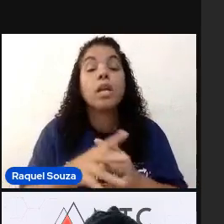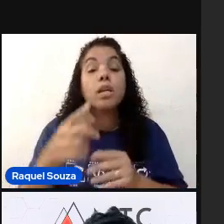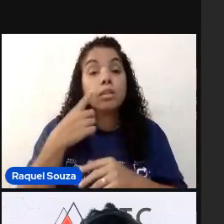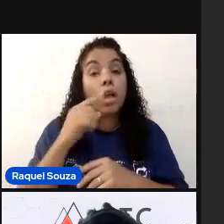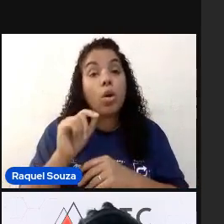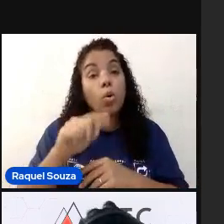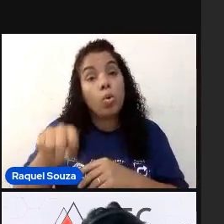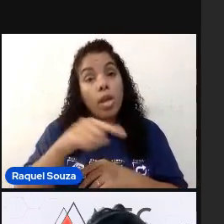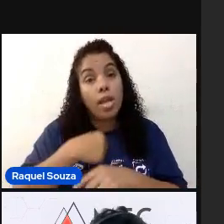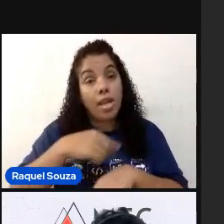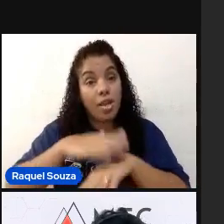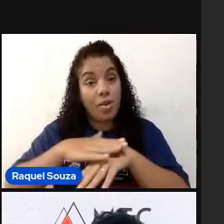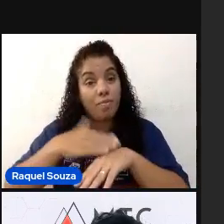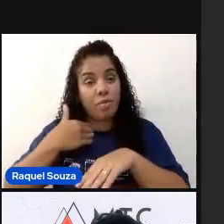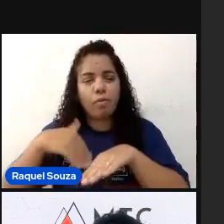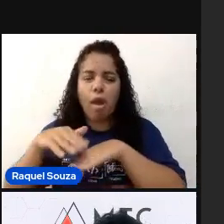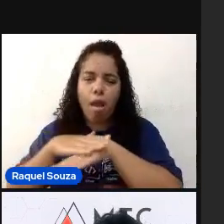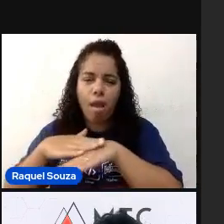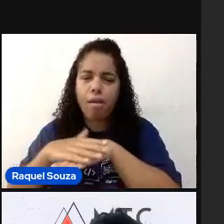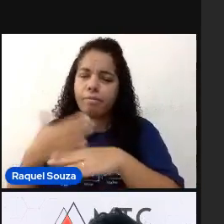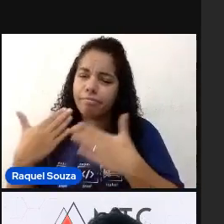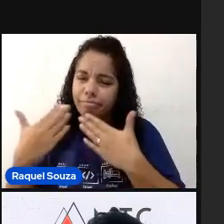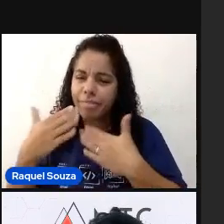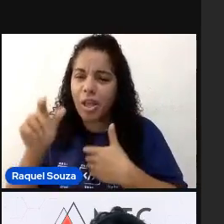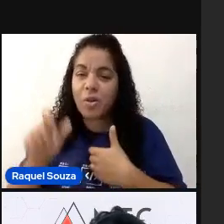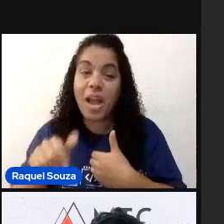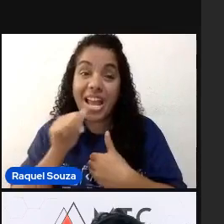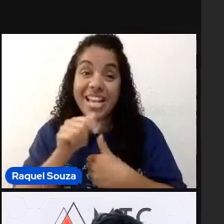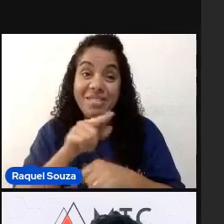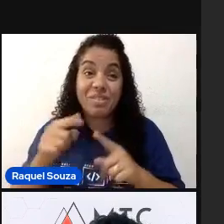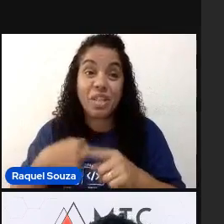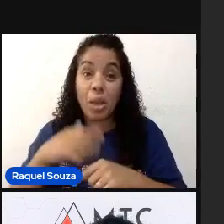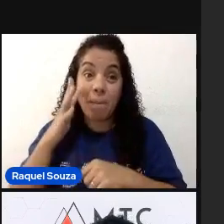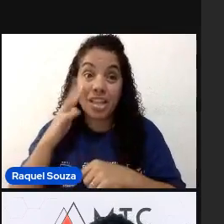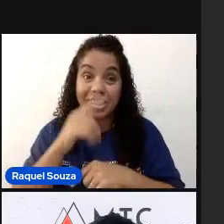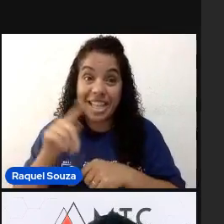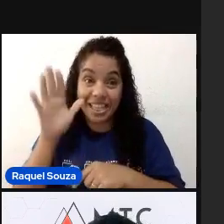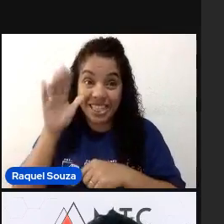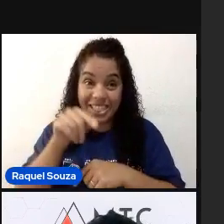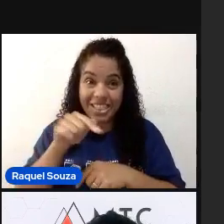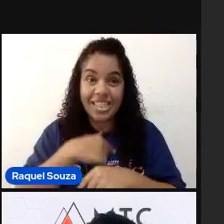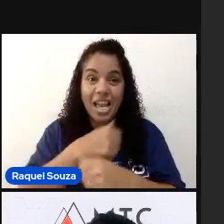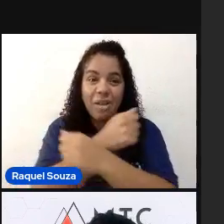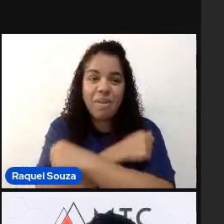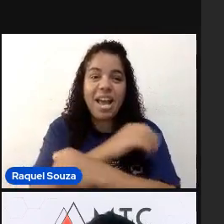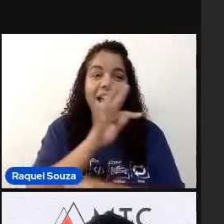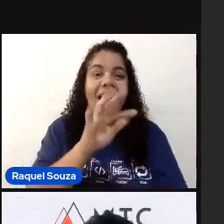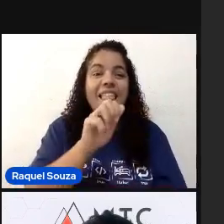Daí, eu fui conversando com ela e tal, daí, imagino que ela esteja aí também. Abraço para a Thaís.